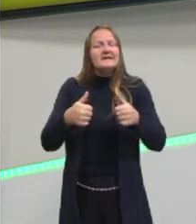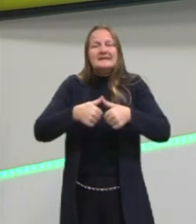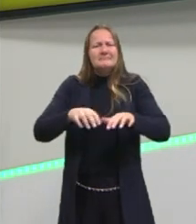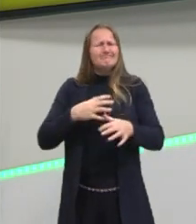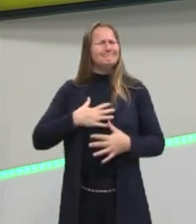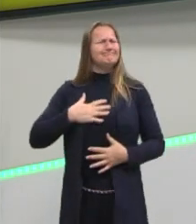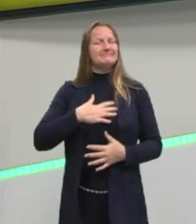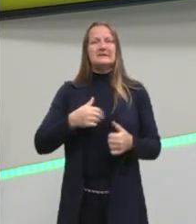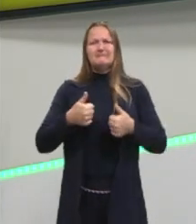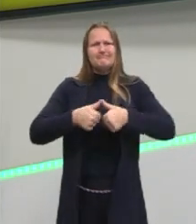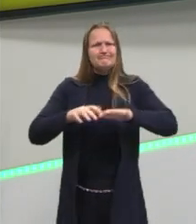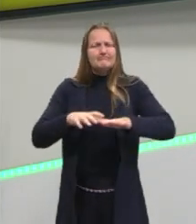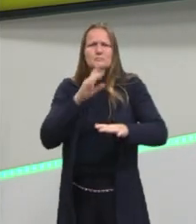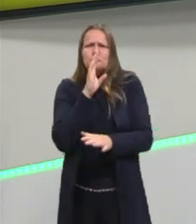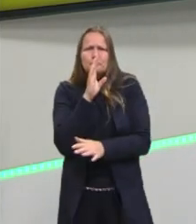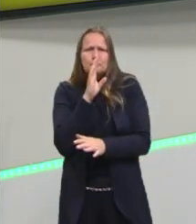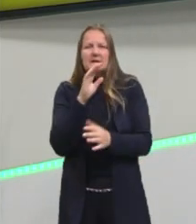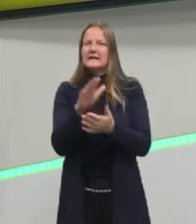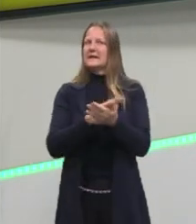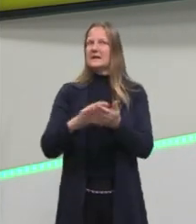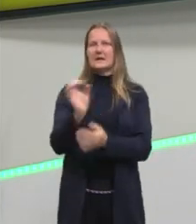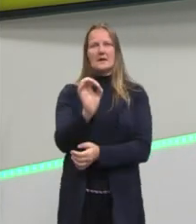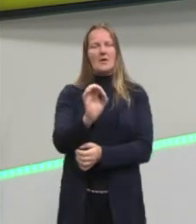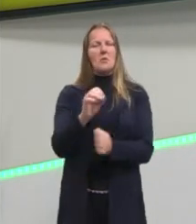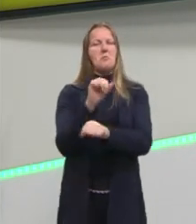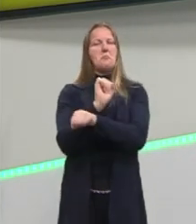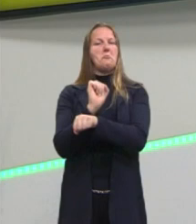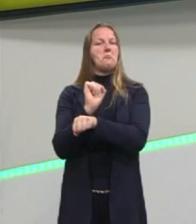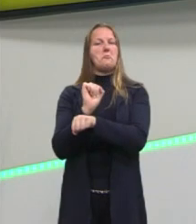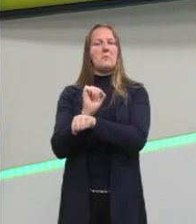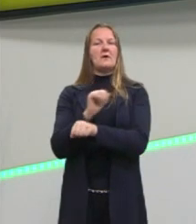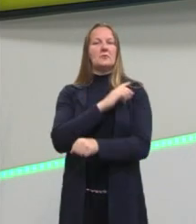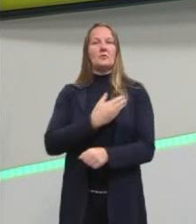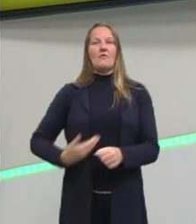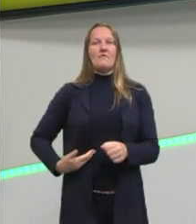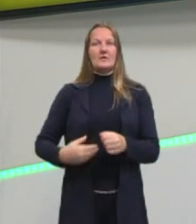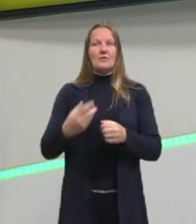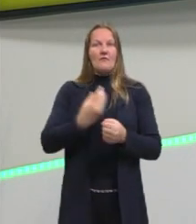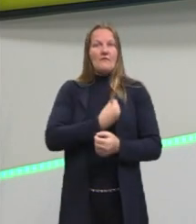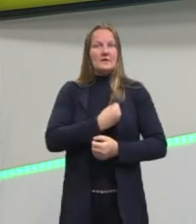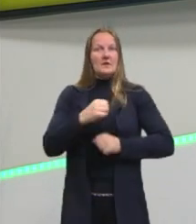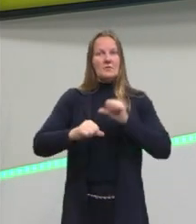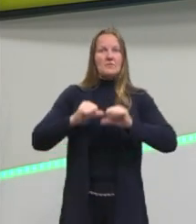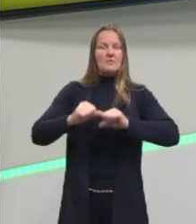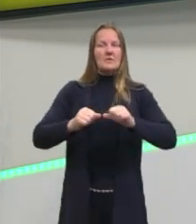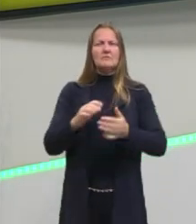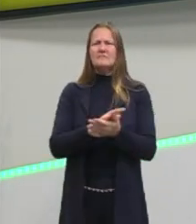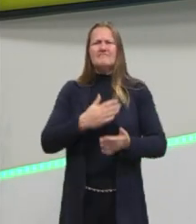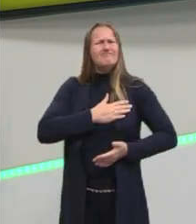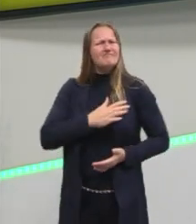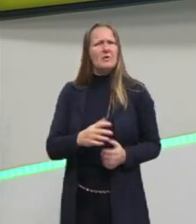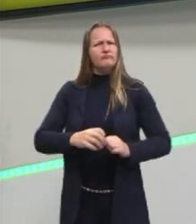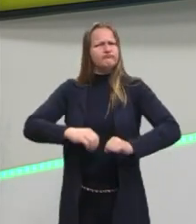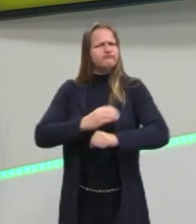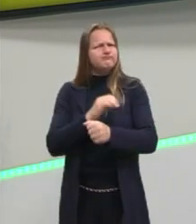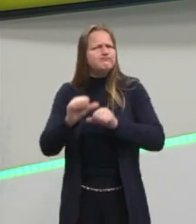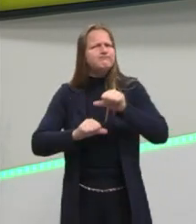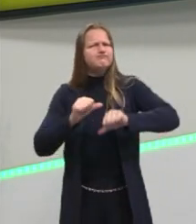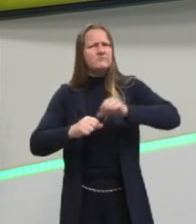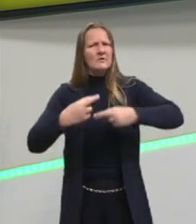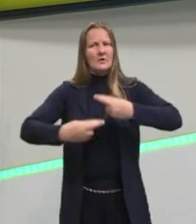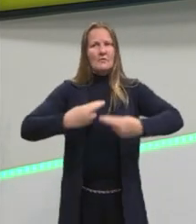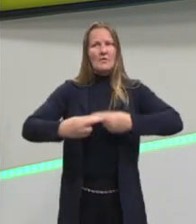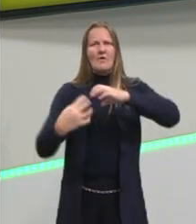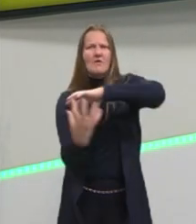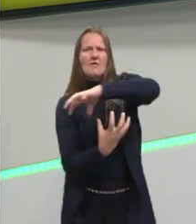satisfeitas em ficarem caladas, esperando o governo decidir a vida por elas. Quando elas não gostam muito de algo que está acontecendo, não